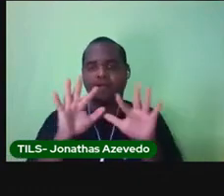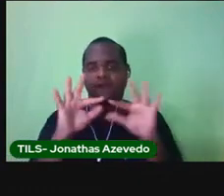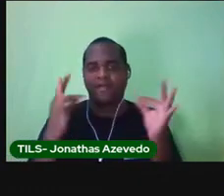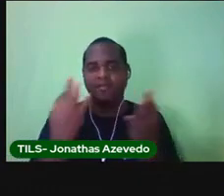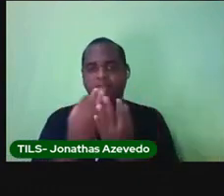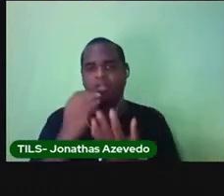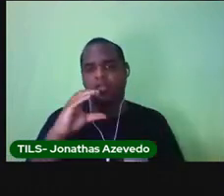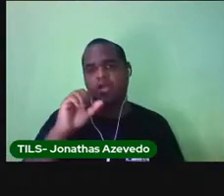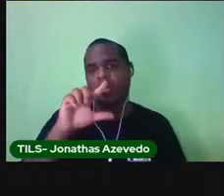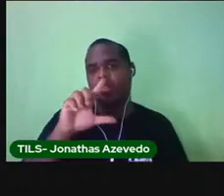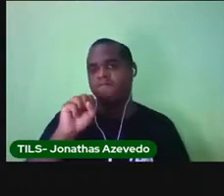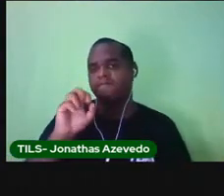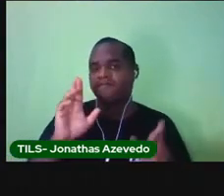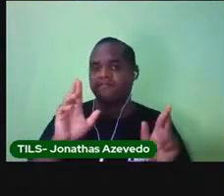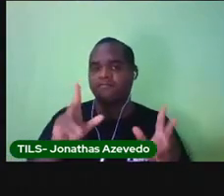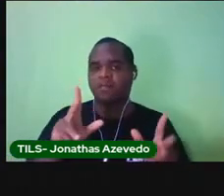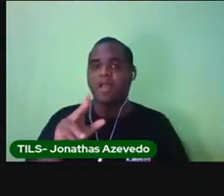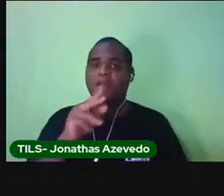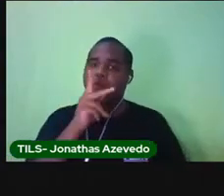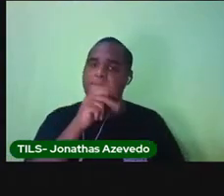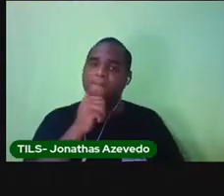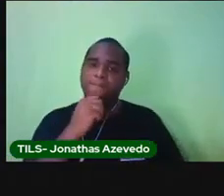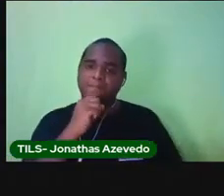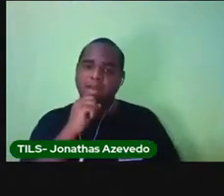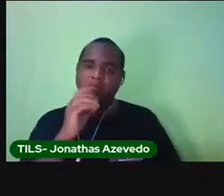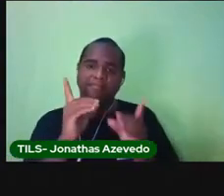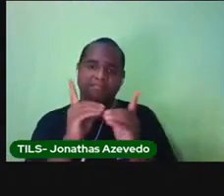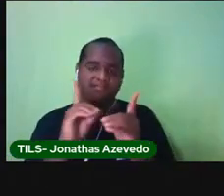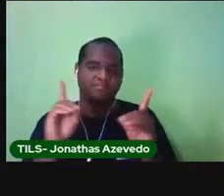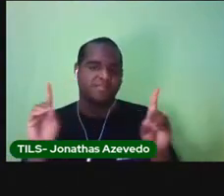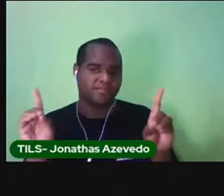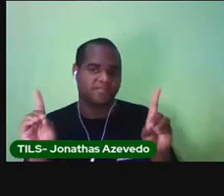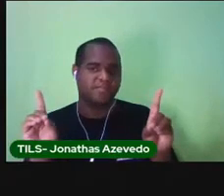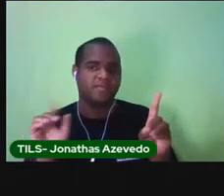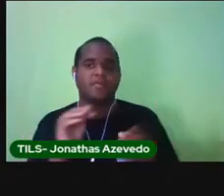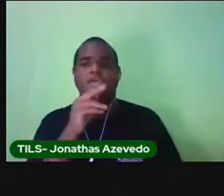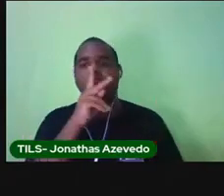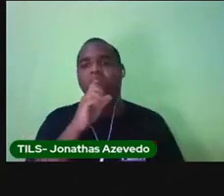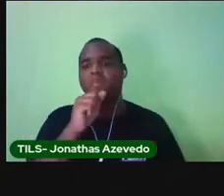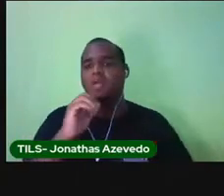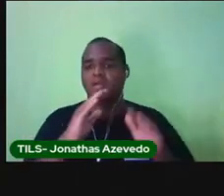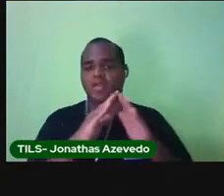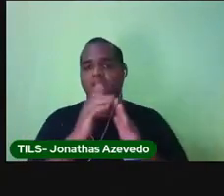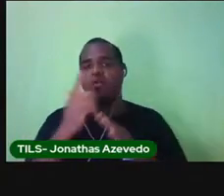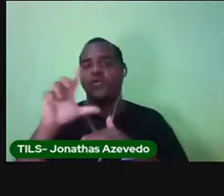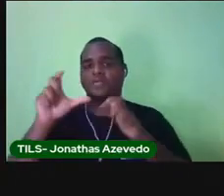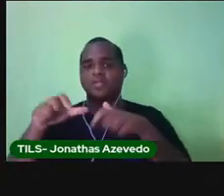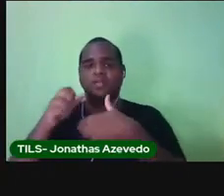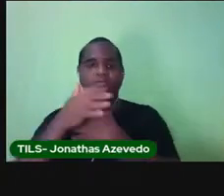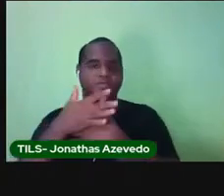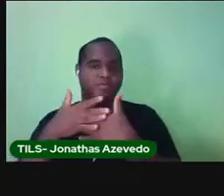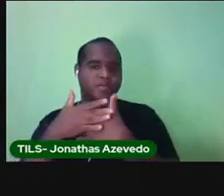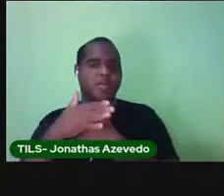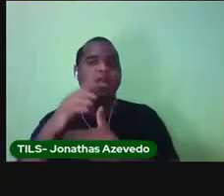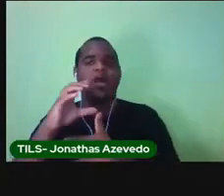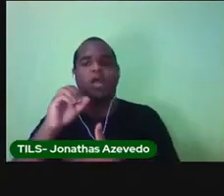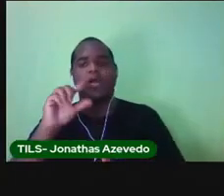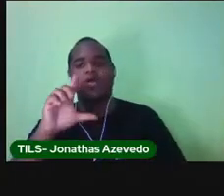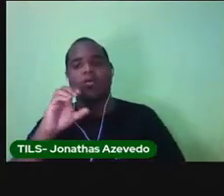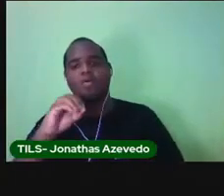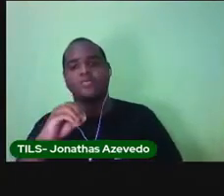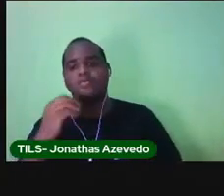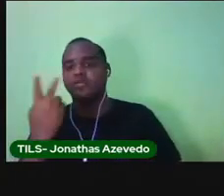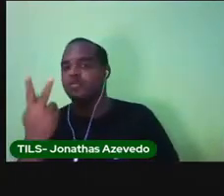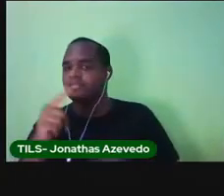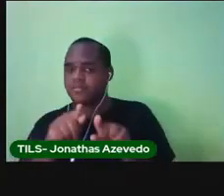Caloca é diferente. O pai e a mãe são separados. O pai mora em outra cidade. E o Caloca tem dois